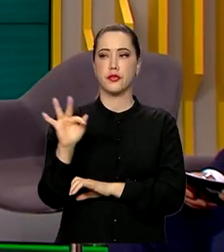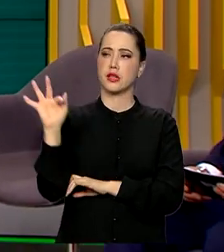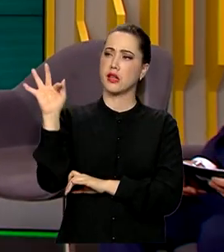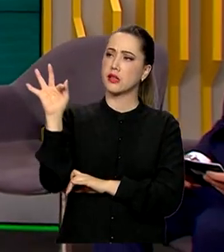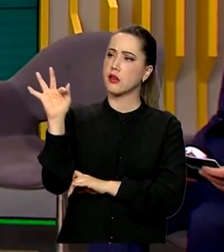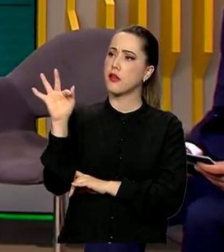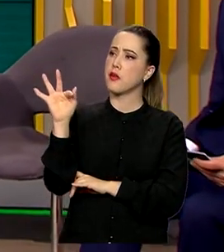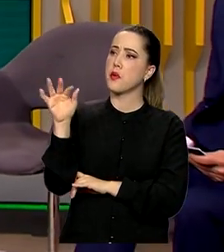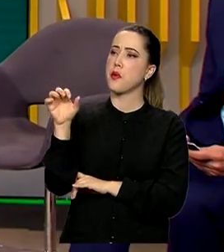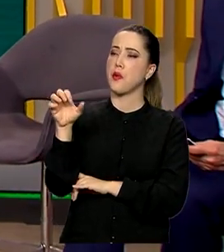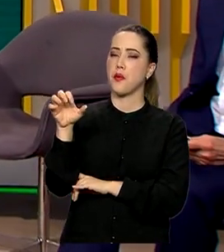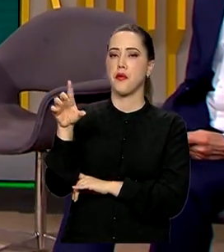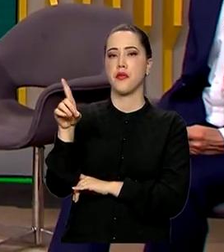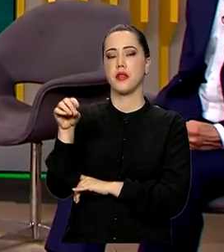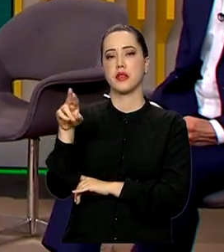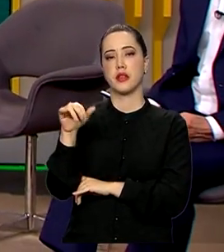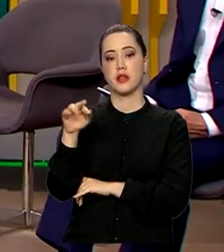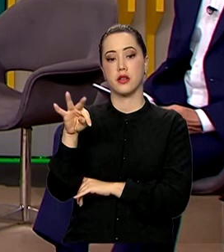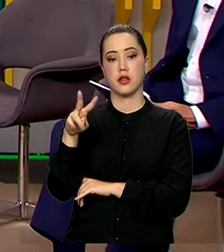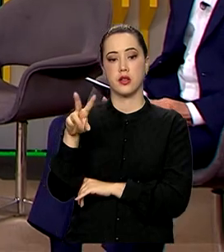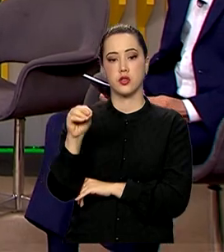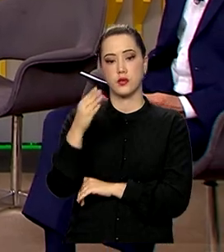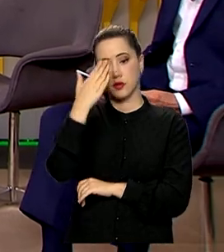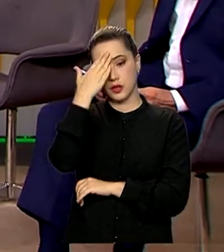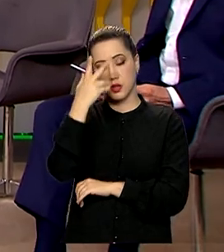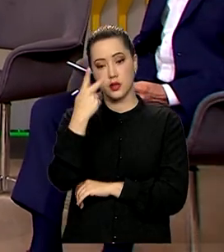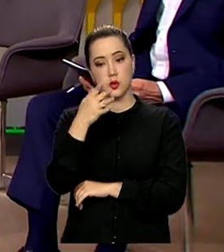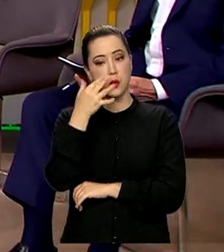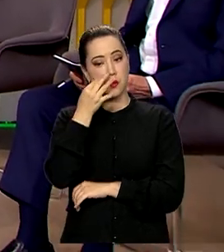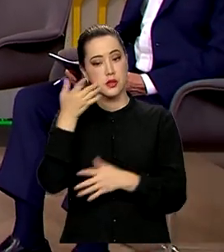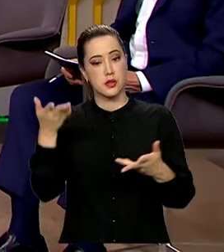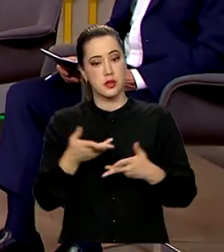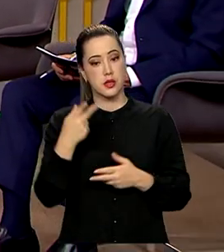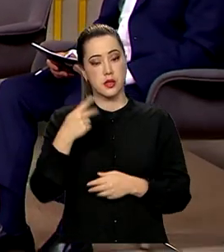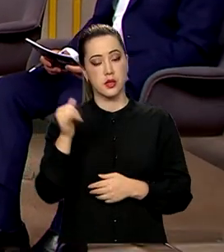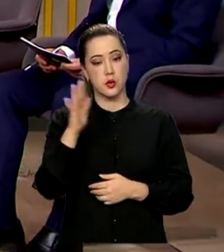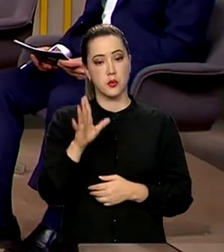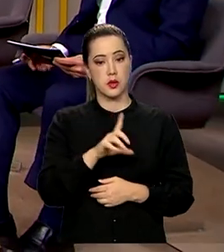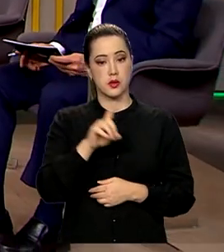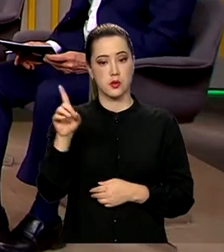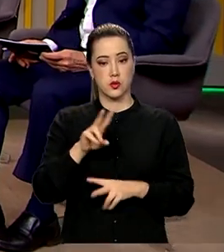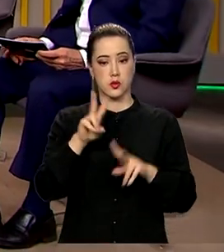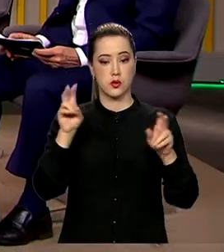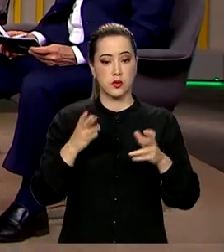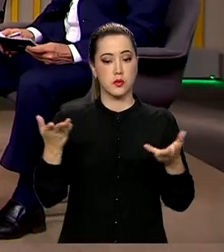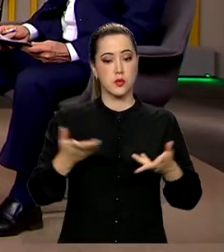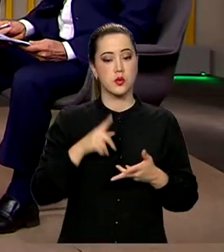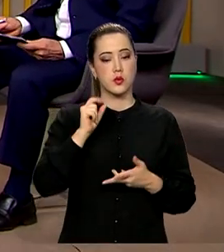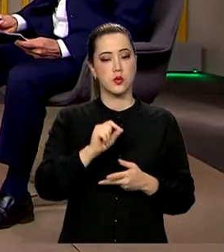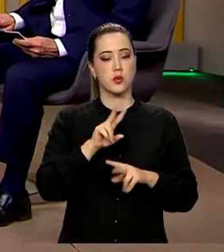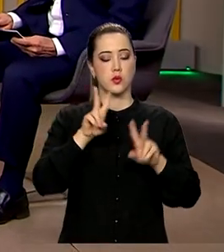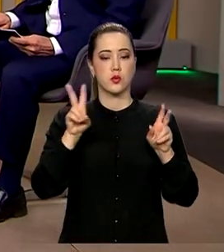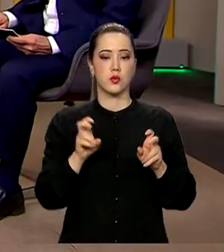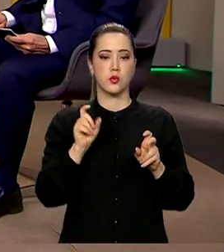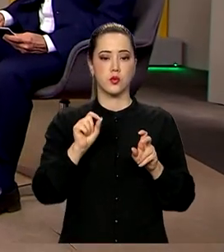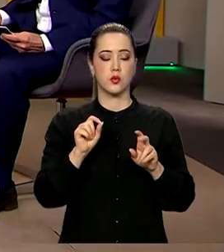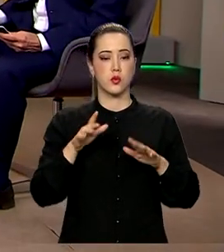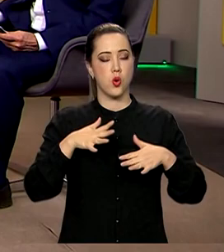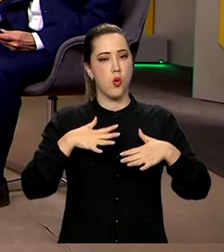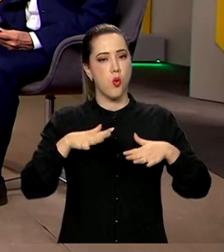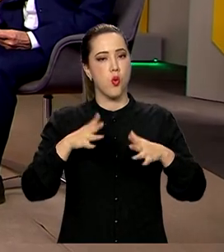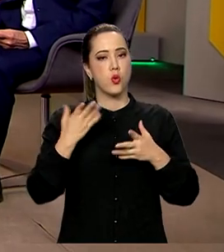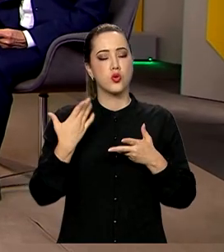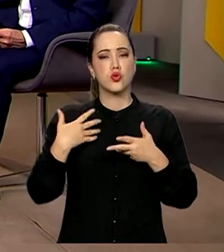Luiz Ceciliano. Muito obrigada pela presença aqui no Brasil em Dia, secretário. E entre os assuntos, a caravana